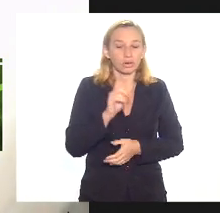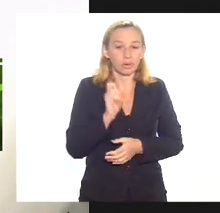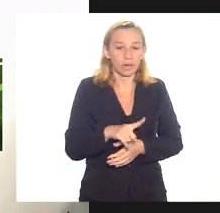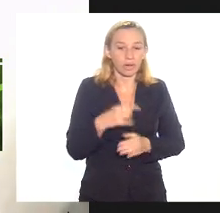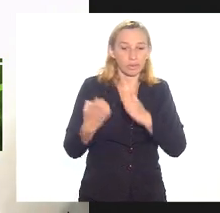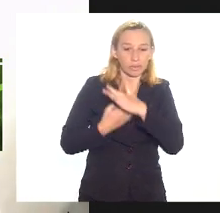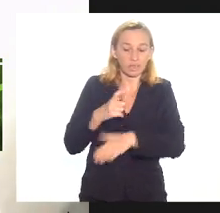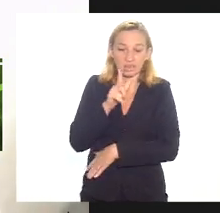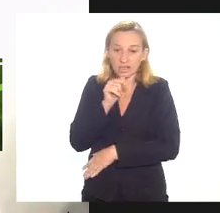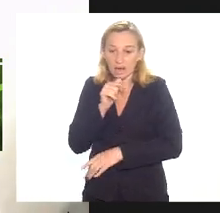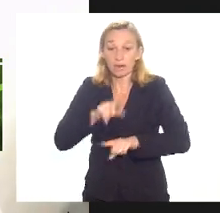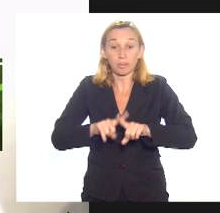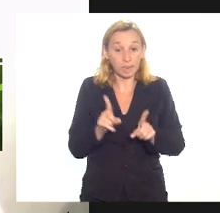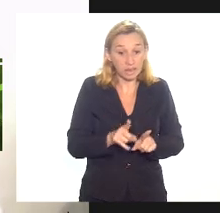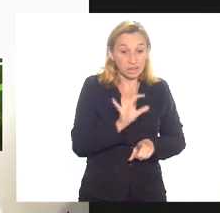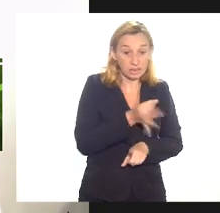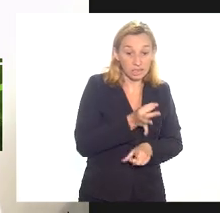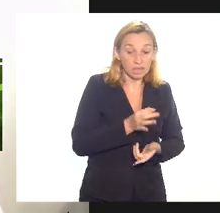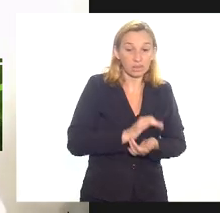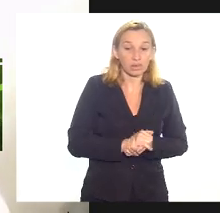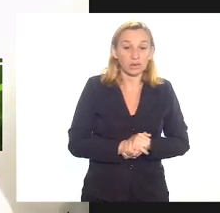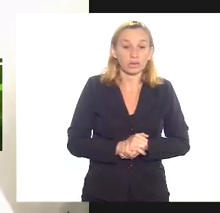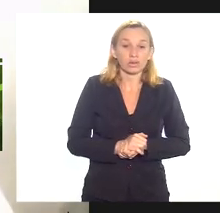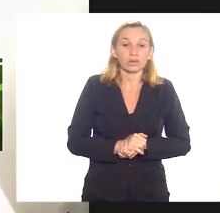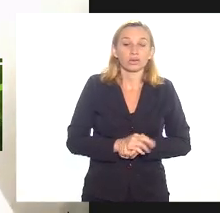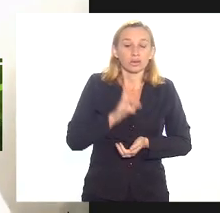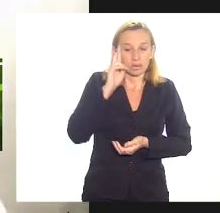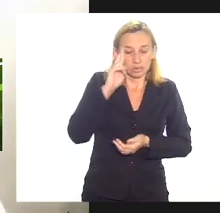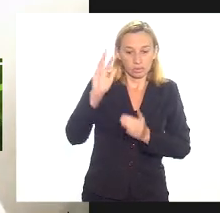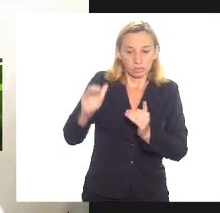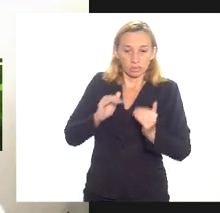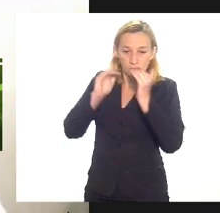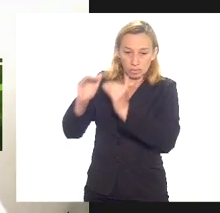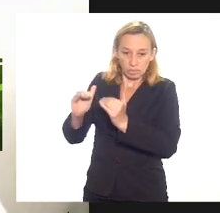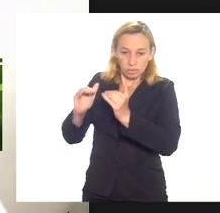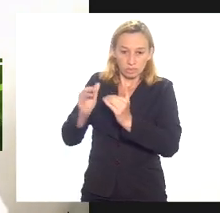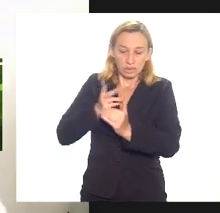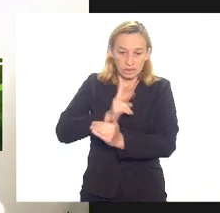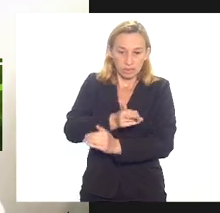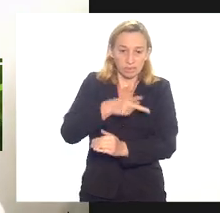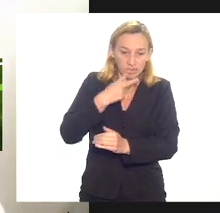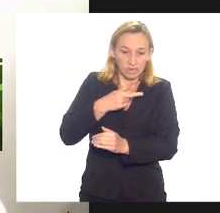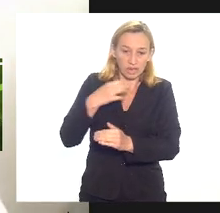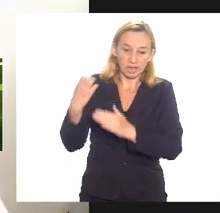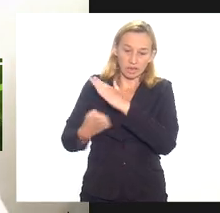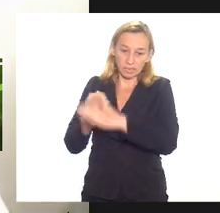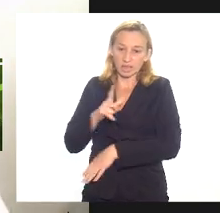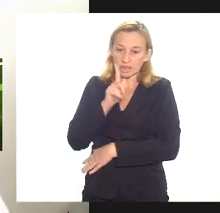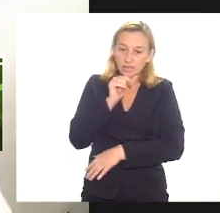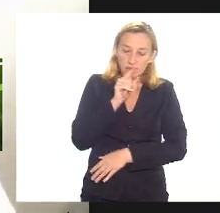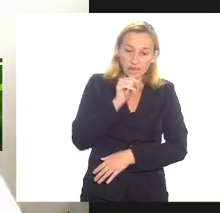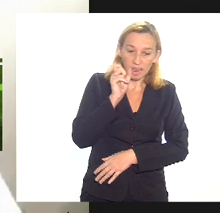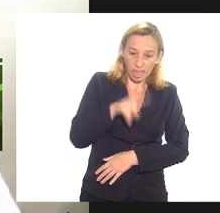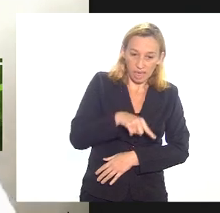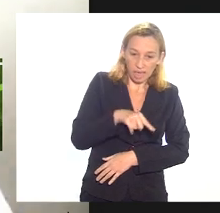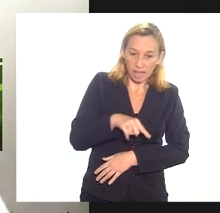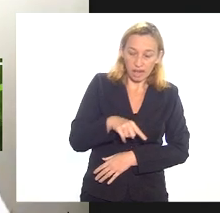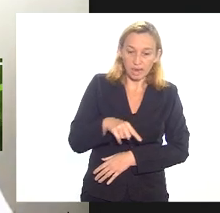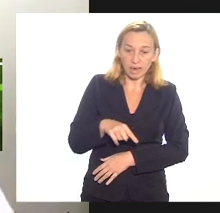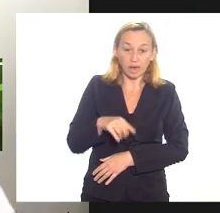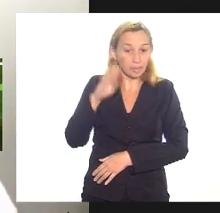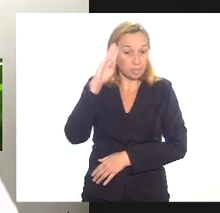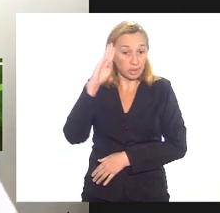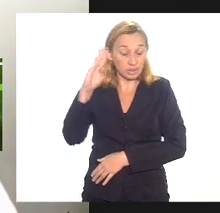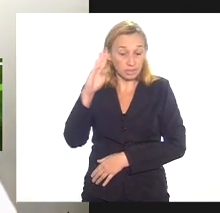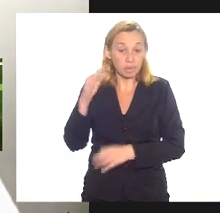mas de qualquer maneira como vossa excelência sempre põe que a CEDAI é a joia da coroa